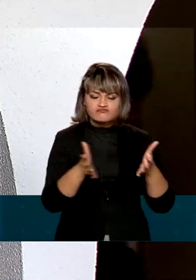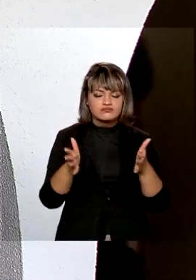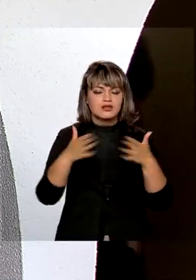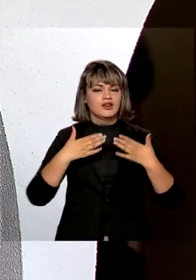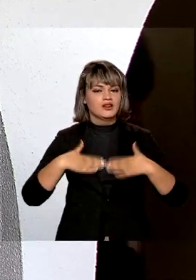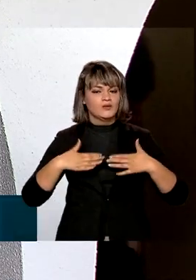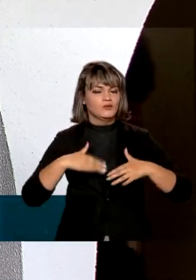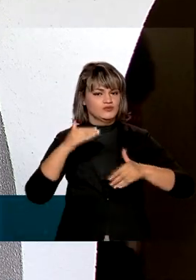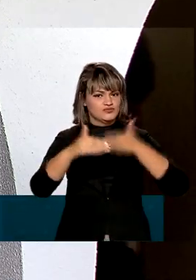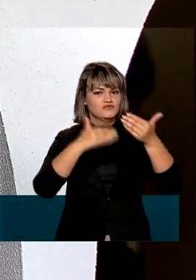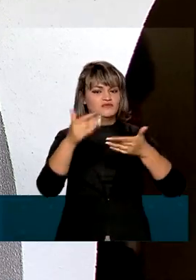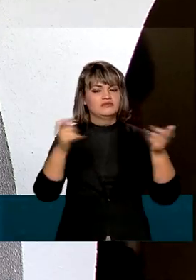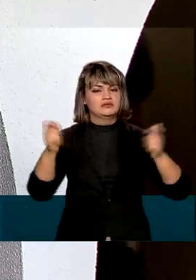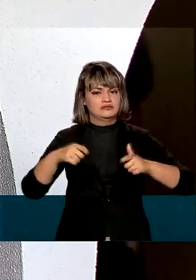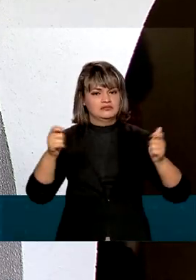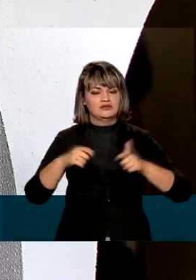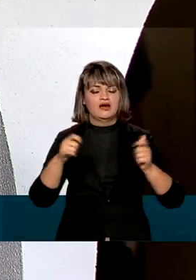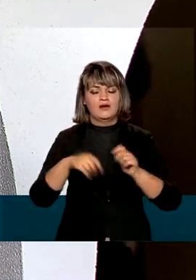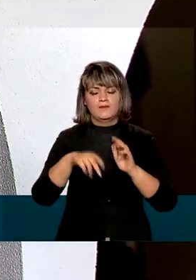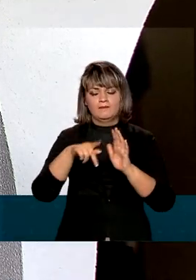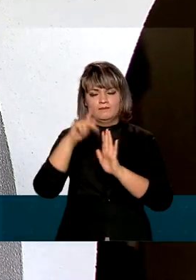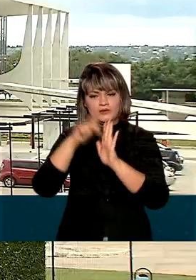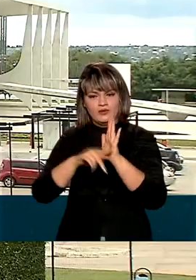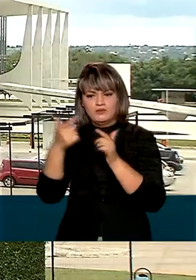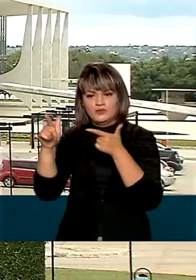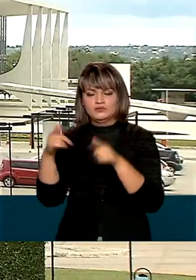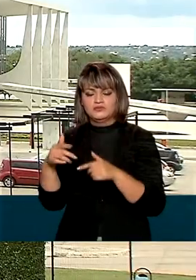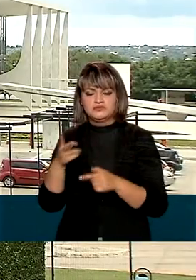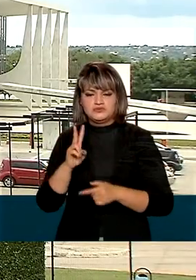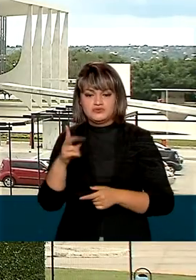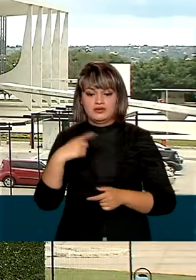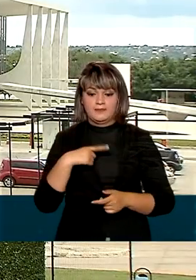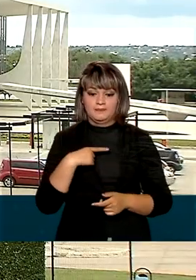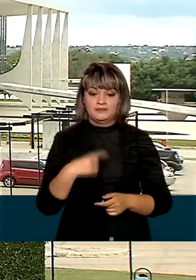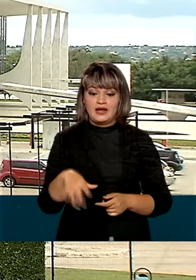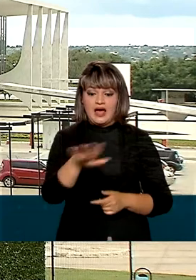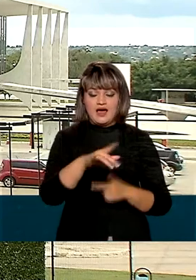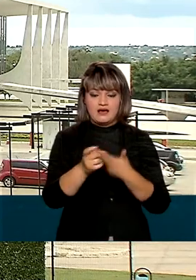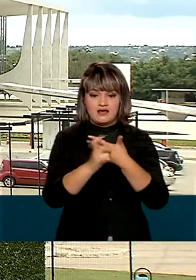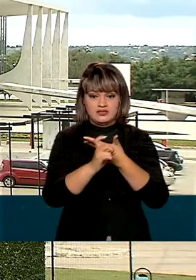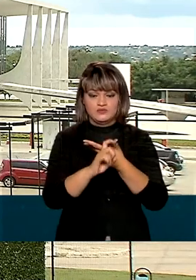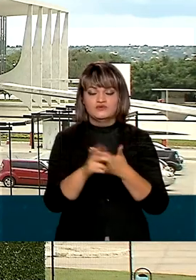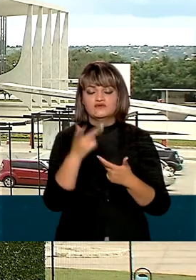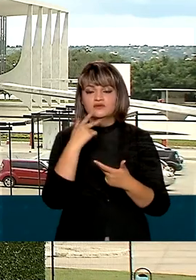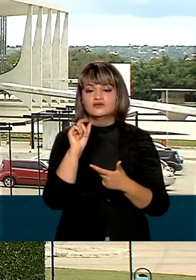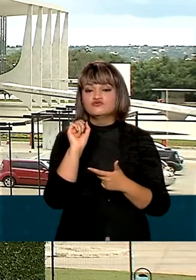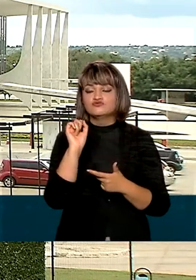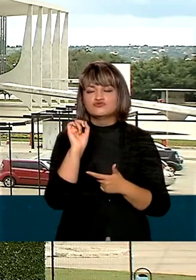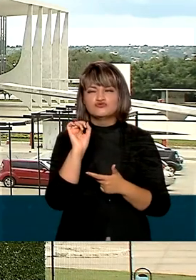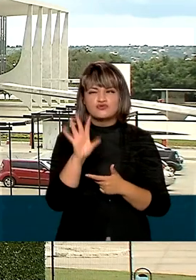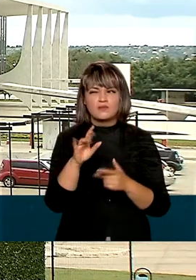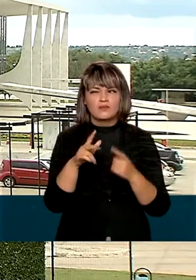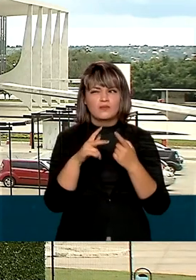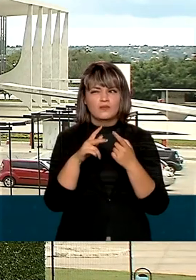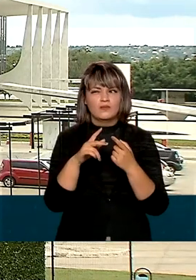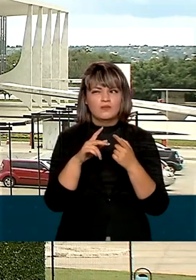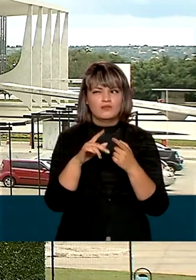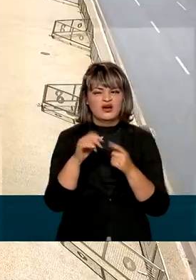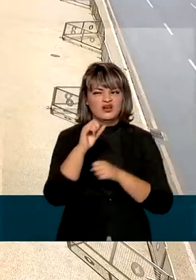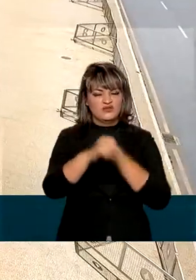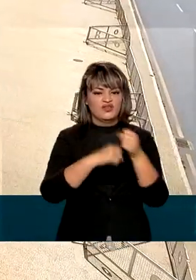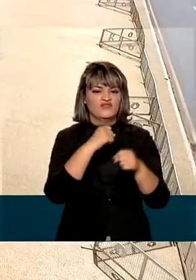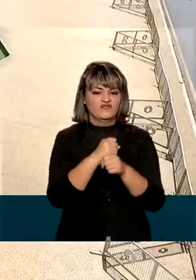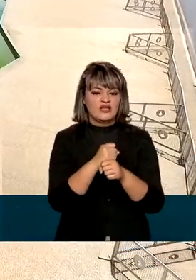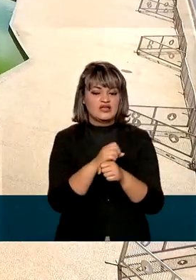tranquilo, desenvolvimento e implantação dos seus programas que são essenciais. O Poder Executivo argumenta que só pode oferecer um reajuste em ações sociais no próximo